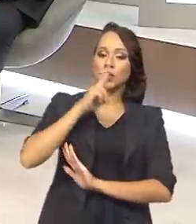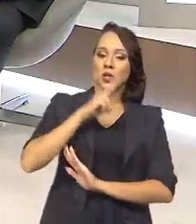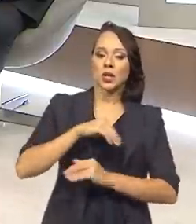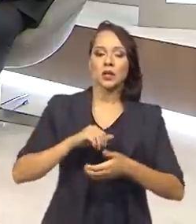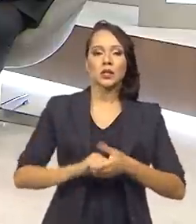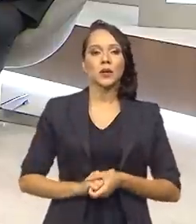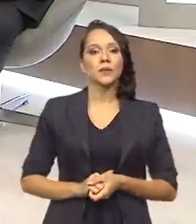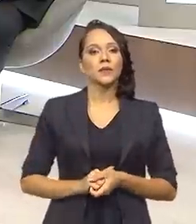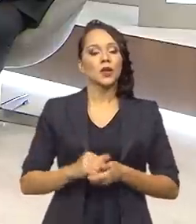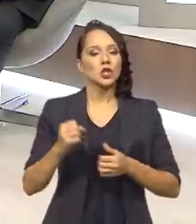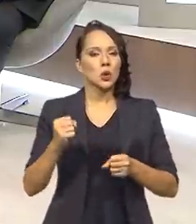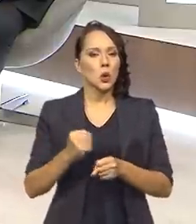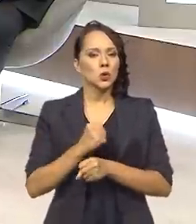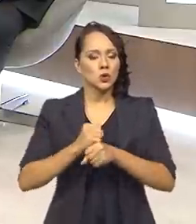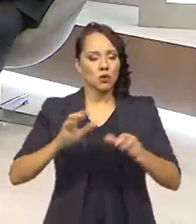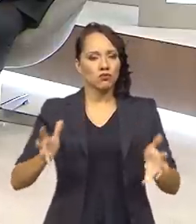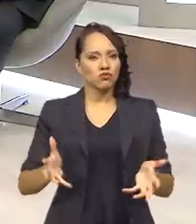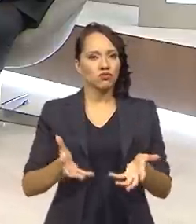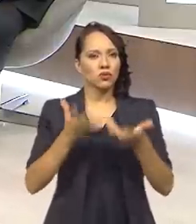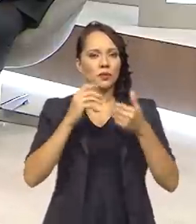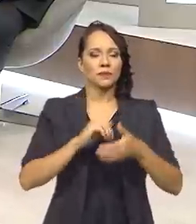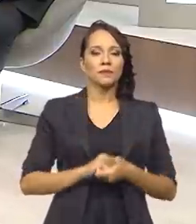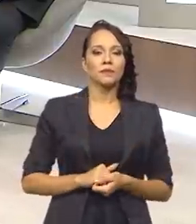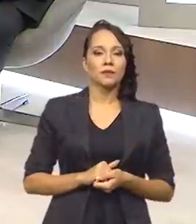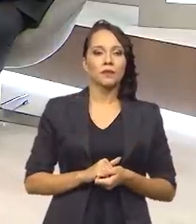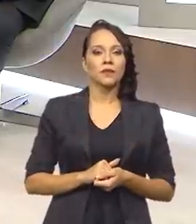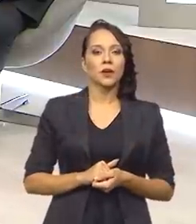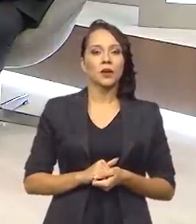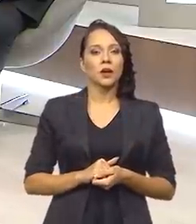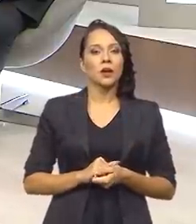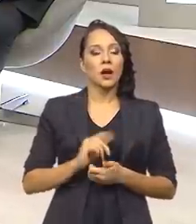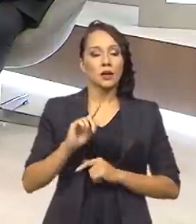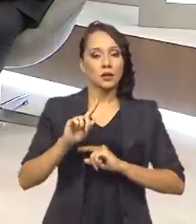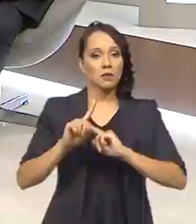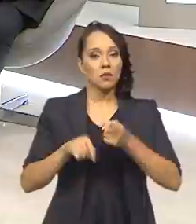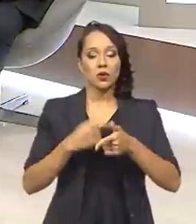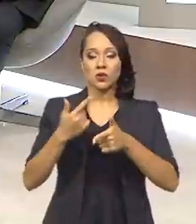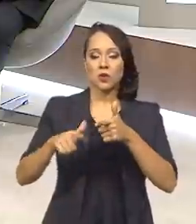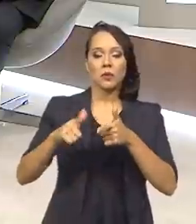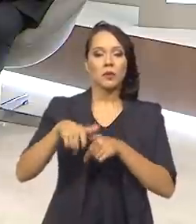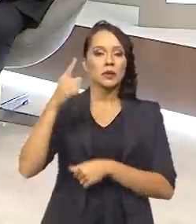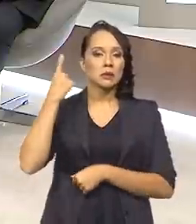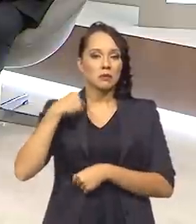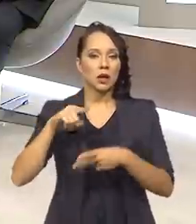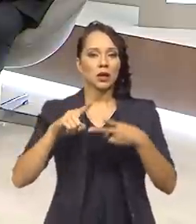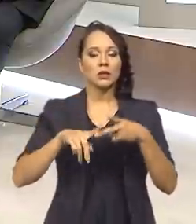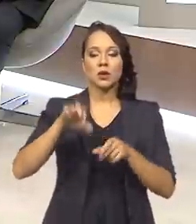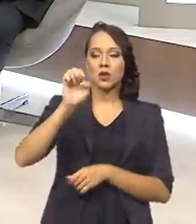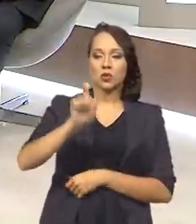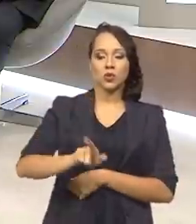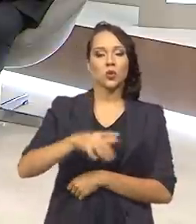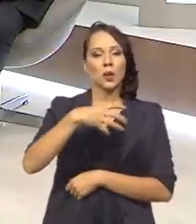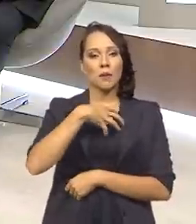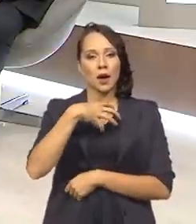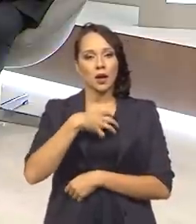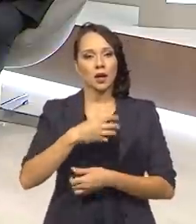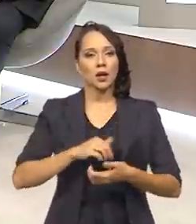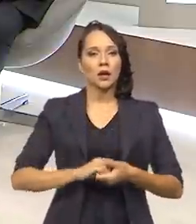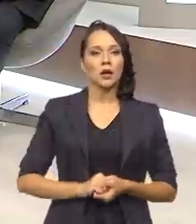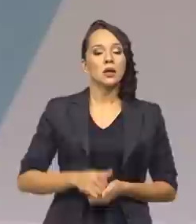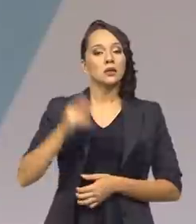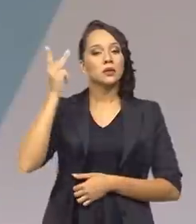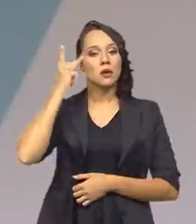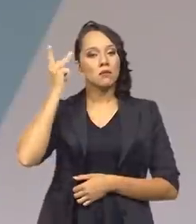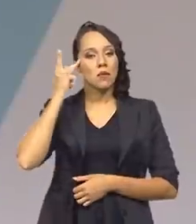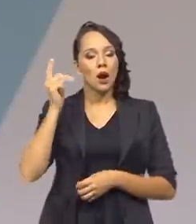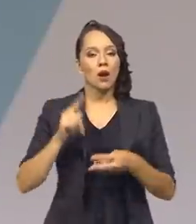reconstrução. A partir das ocorrências em Minas Gerais, no sul da Bahia, em São